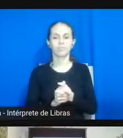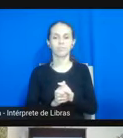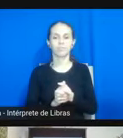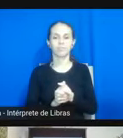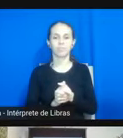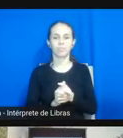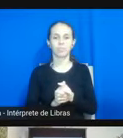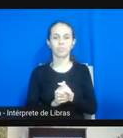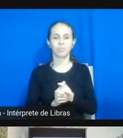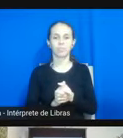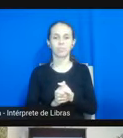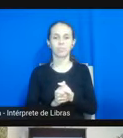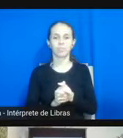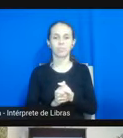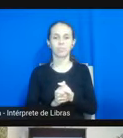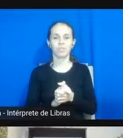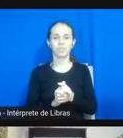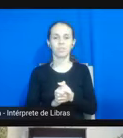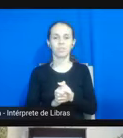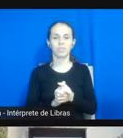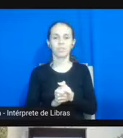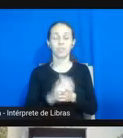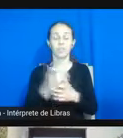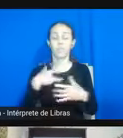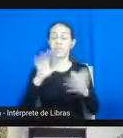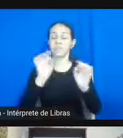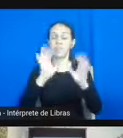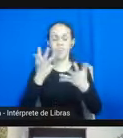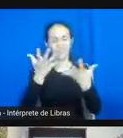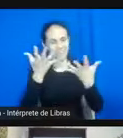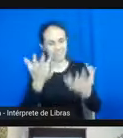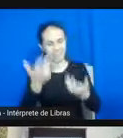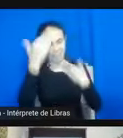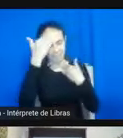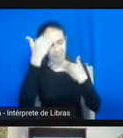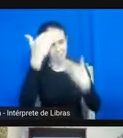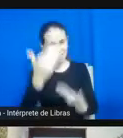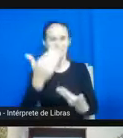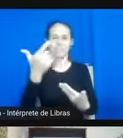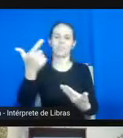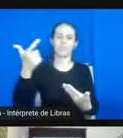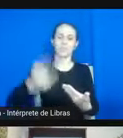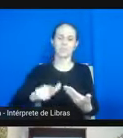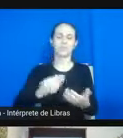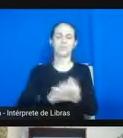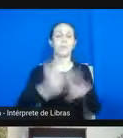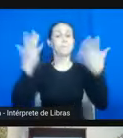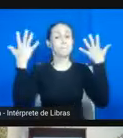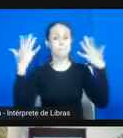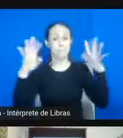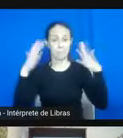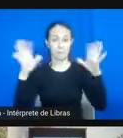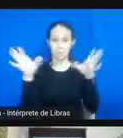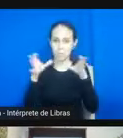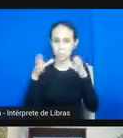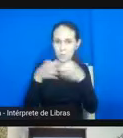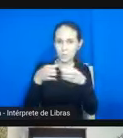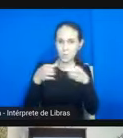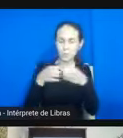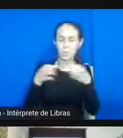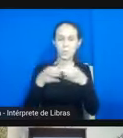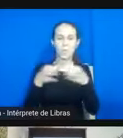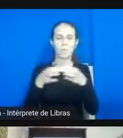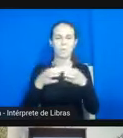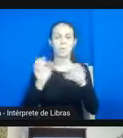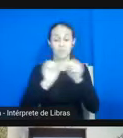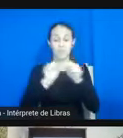ah desculpa eu só quero reiterar agradecimentos e parabéns ao grupo todo por esse trabalho sim